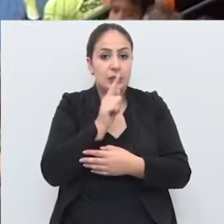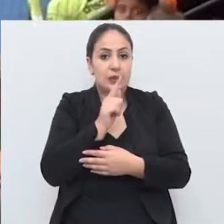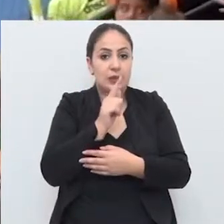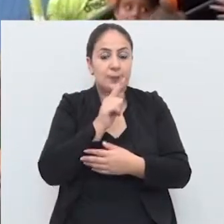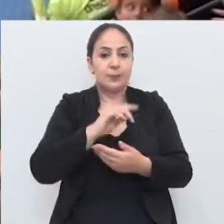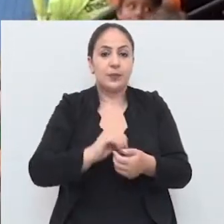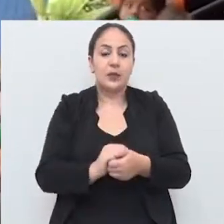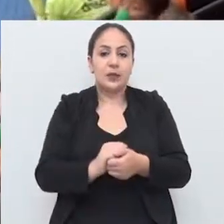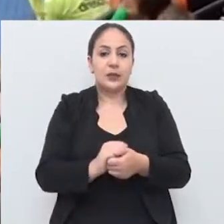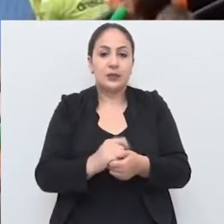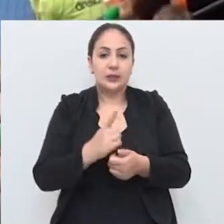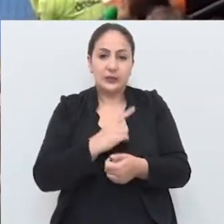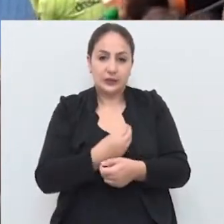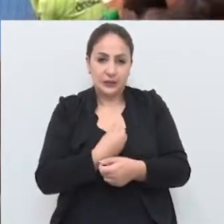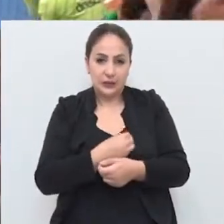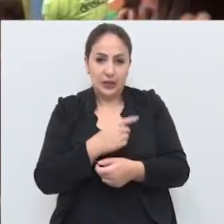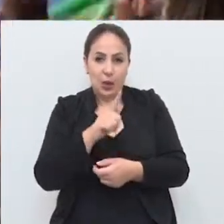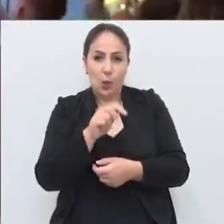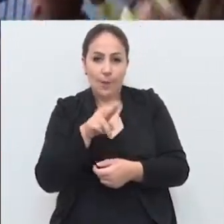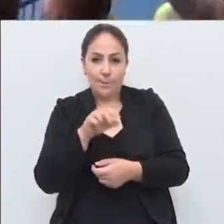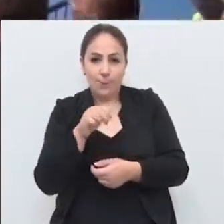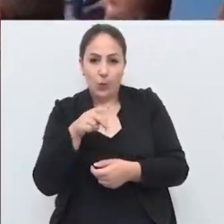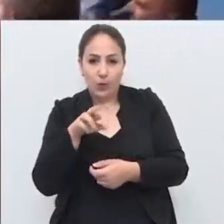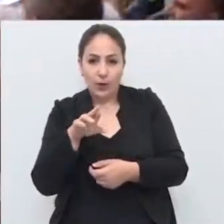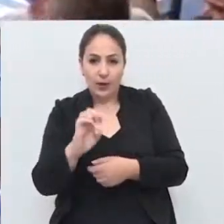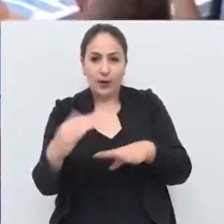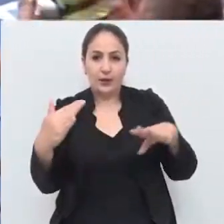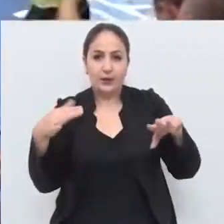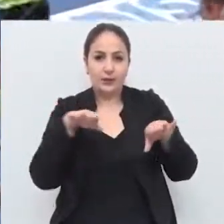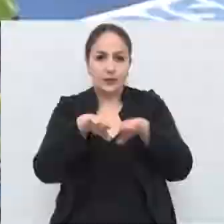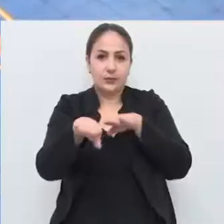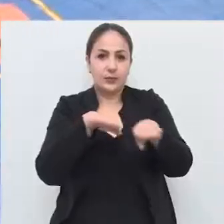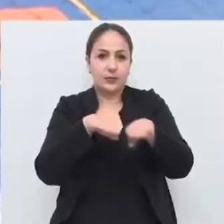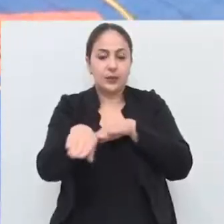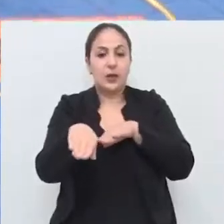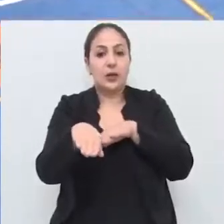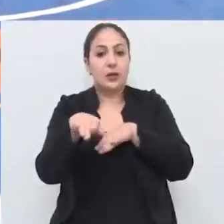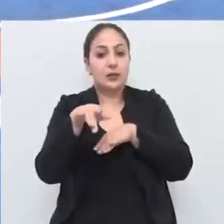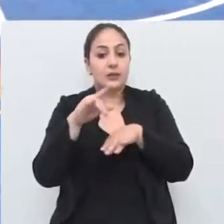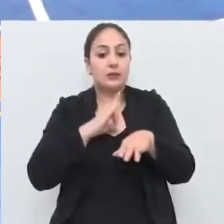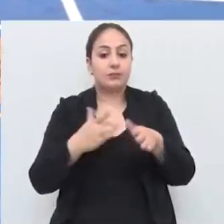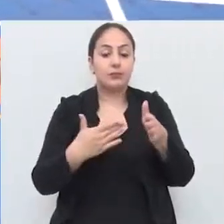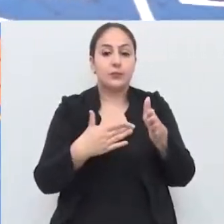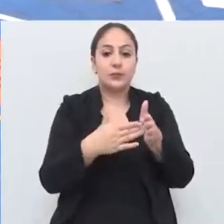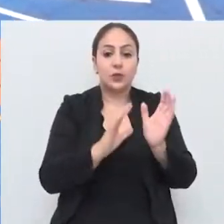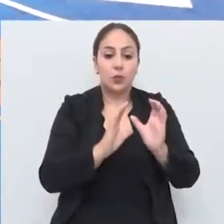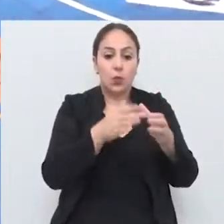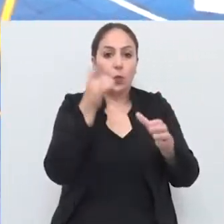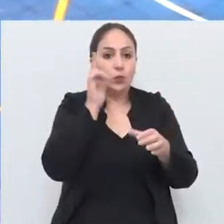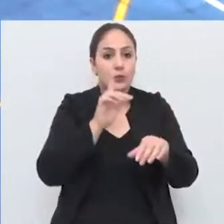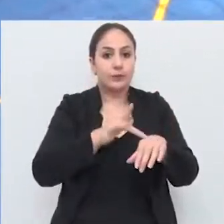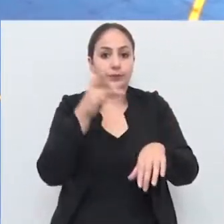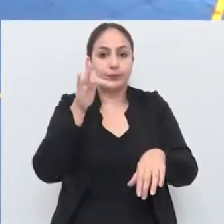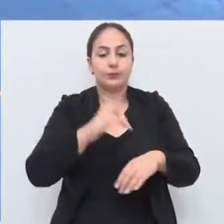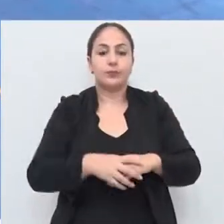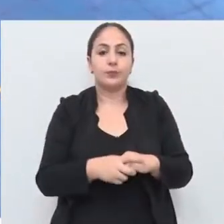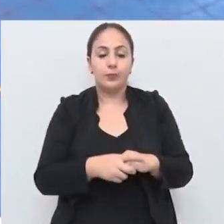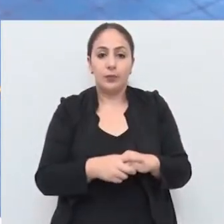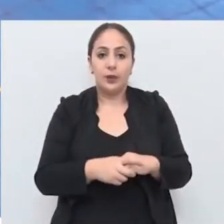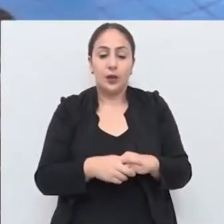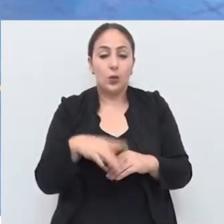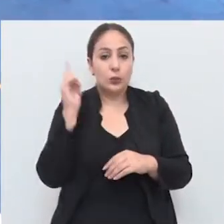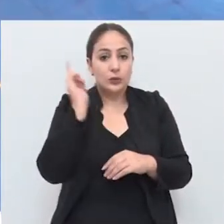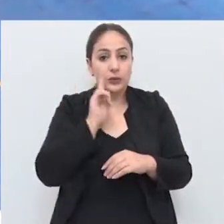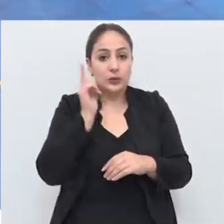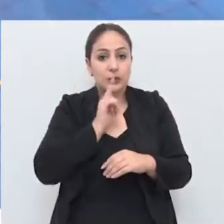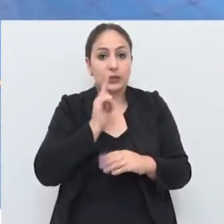classificado para a final e conquista uma vaga na Série Ouro. A excelente campanha é resultado de um esforço